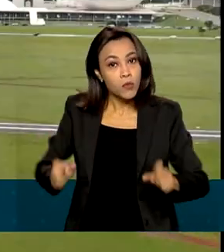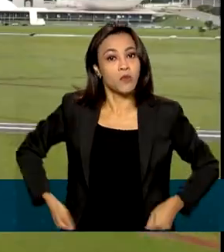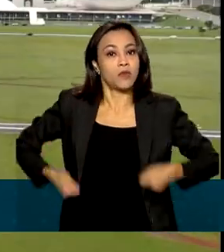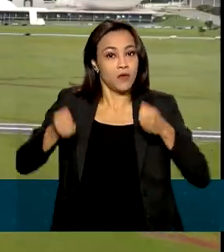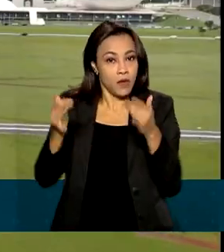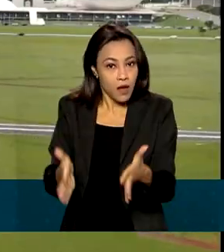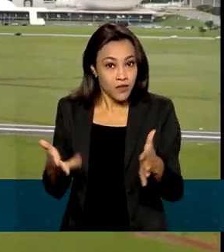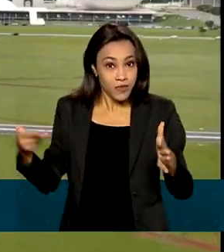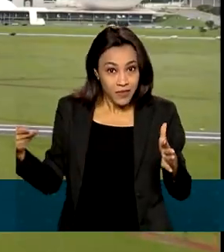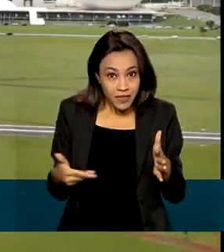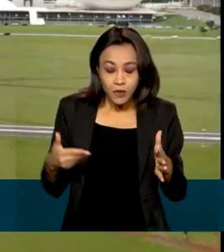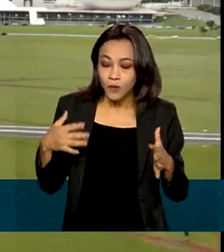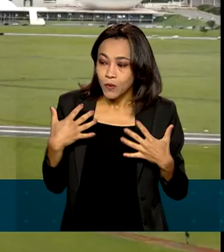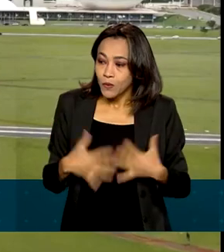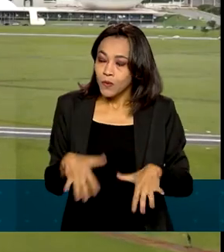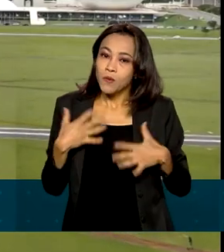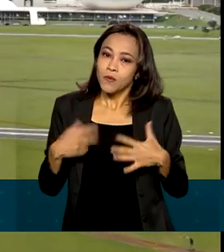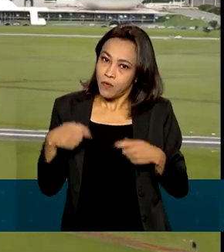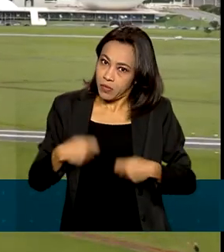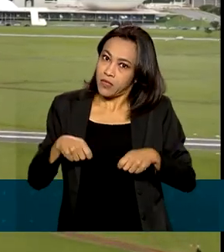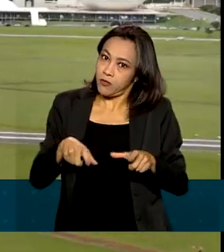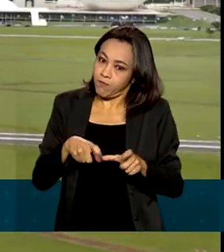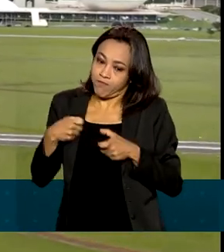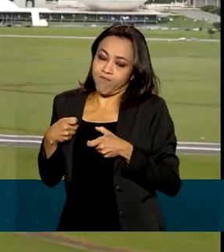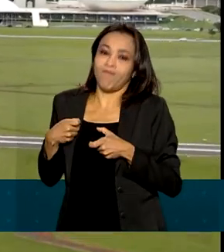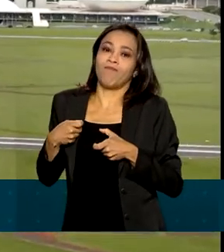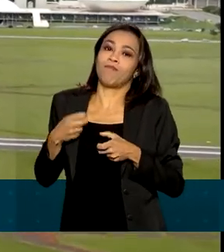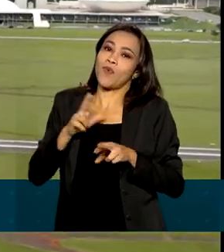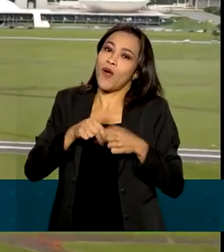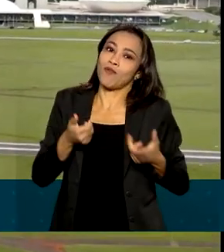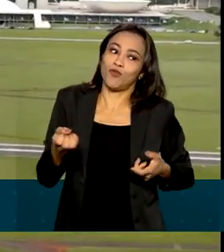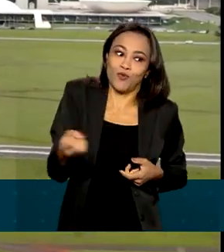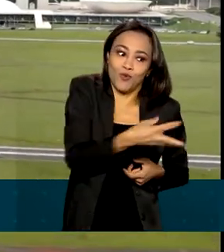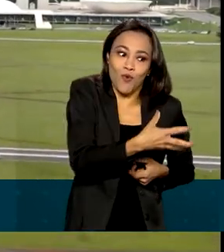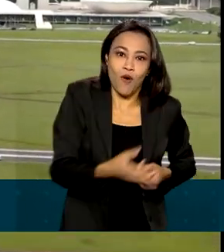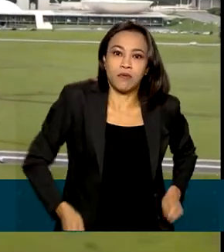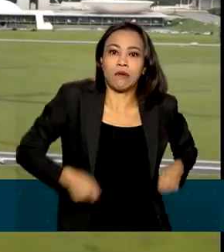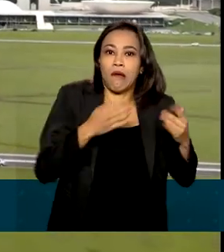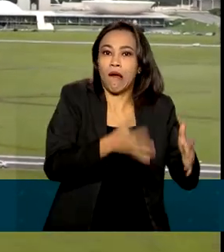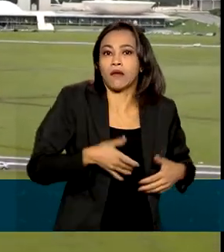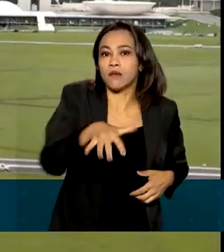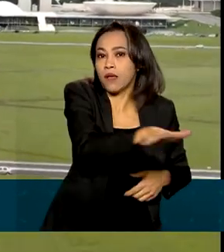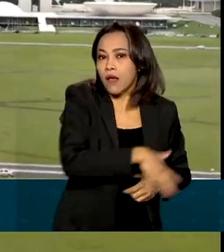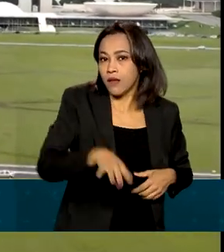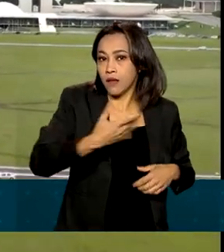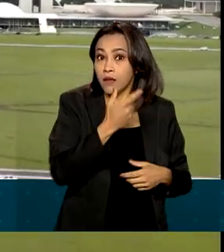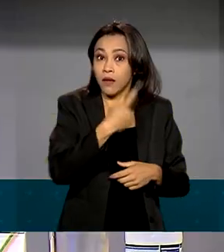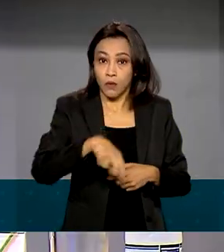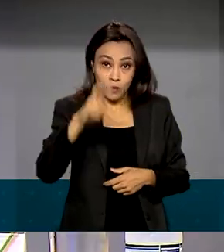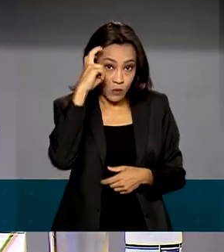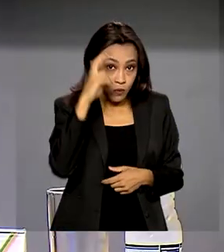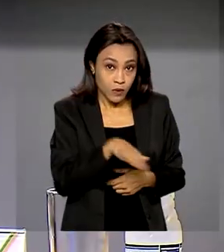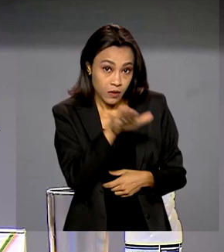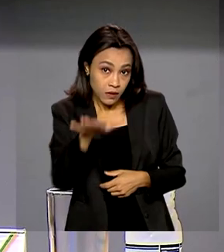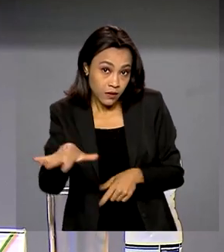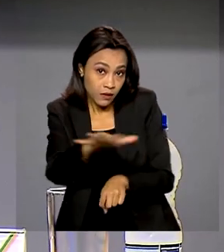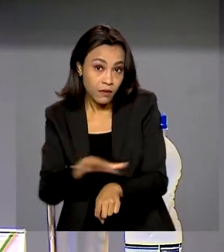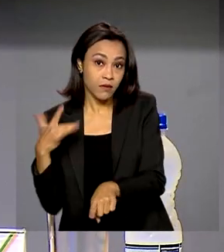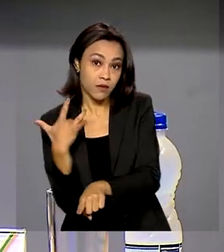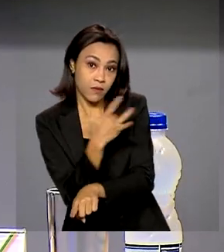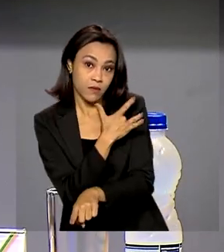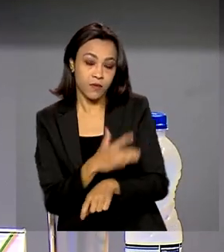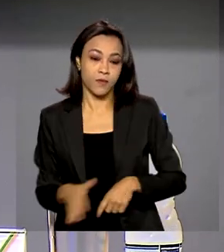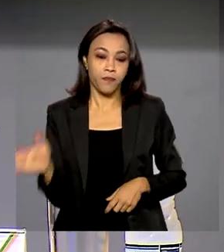O maior contingenciamento foi necessário em função de novos gastos nos setores da cultura e saúde. O bloqueio é